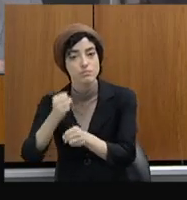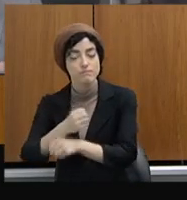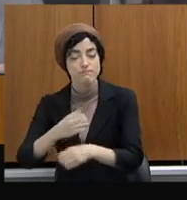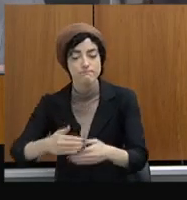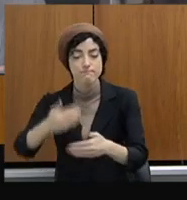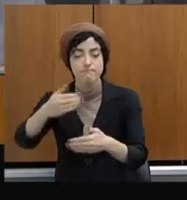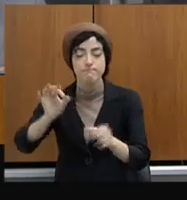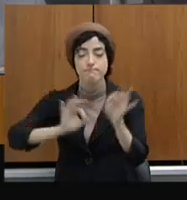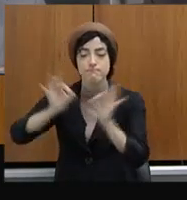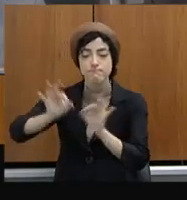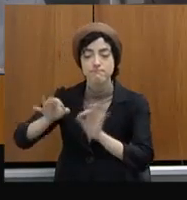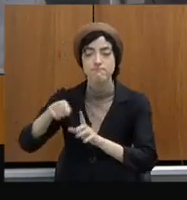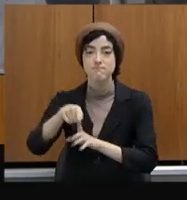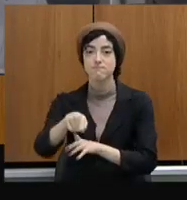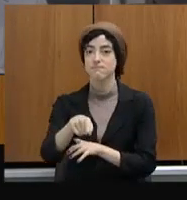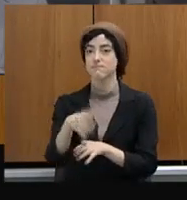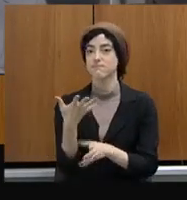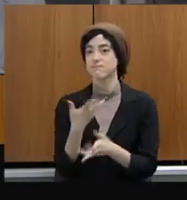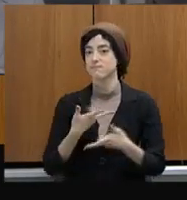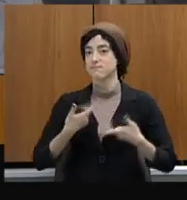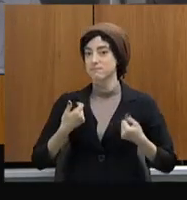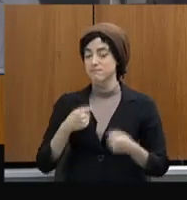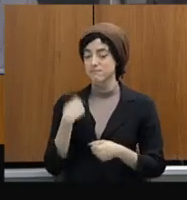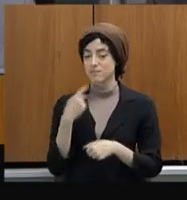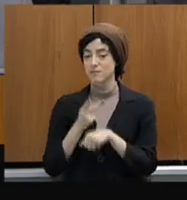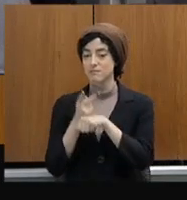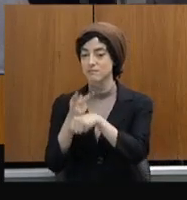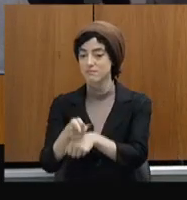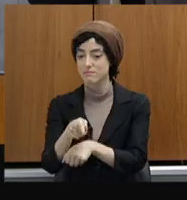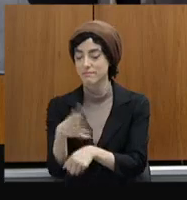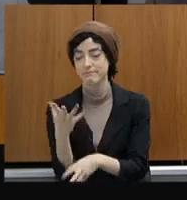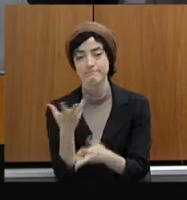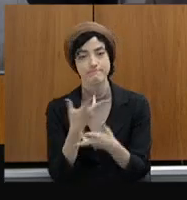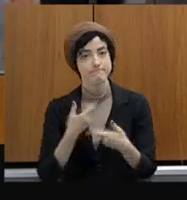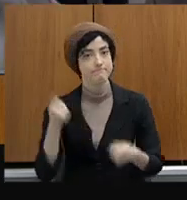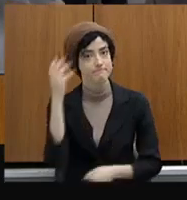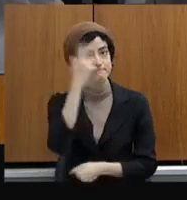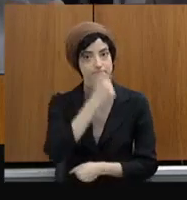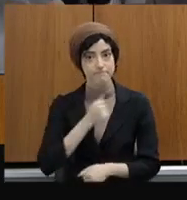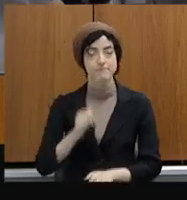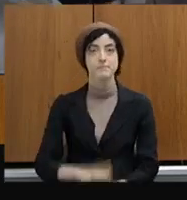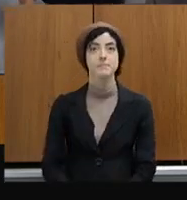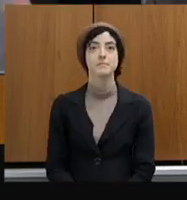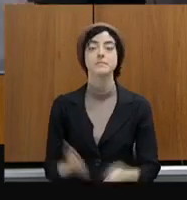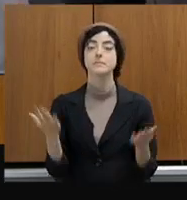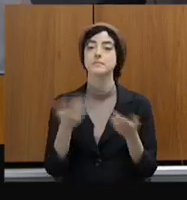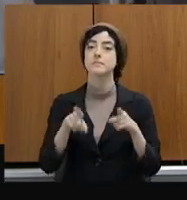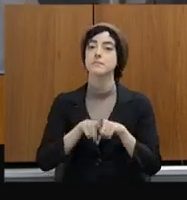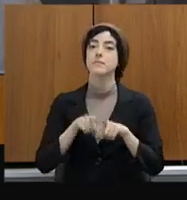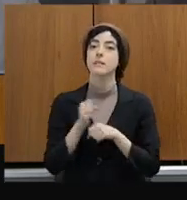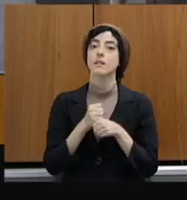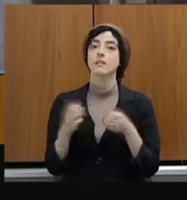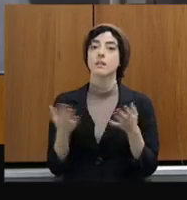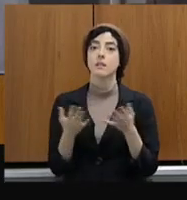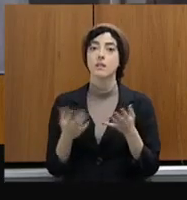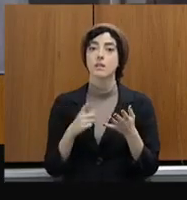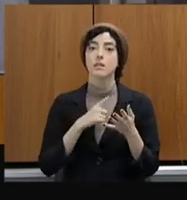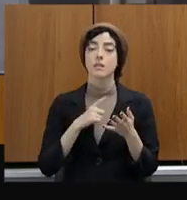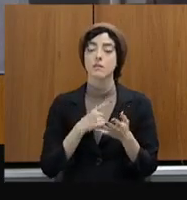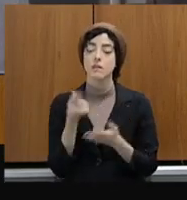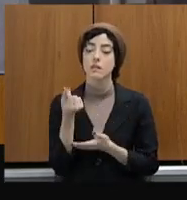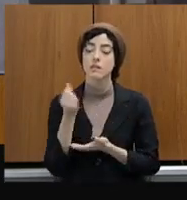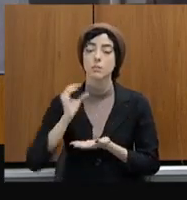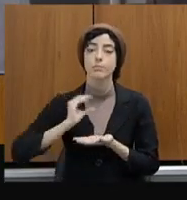aí também anunciado, neste ano, a destinação de 27 milhões